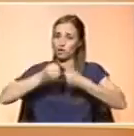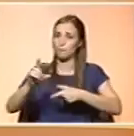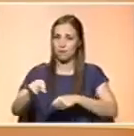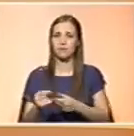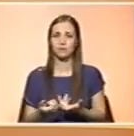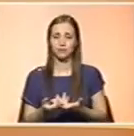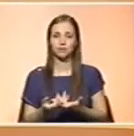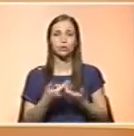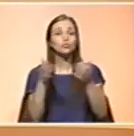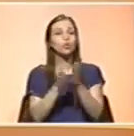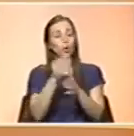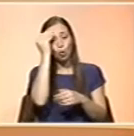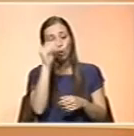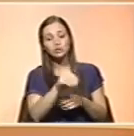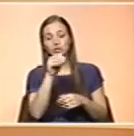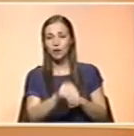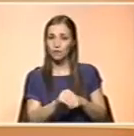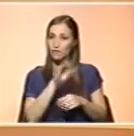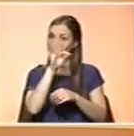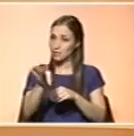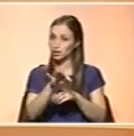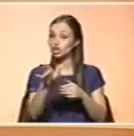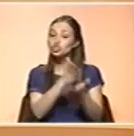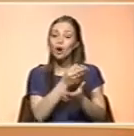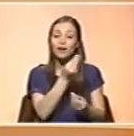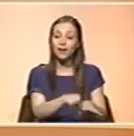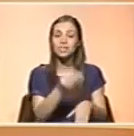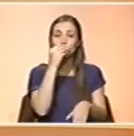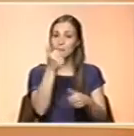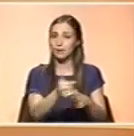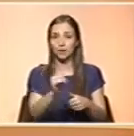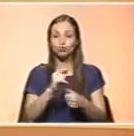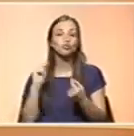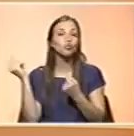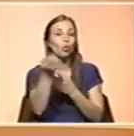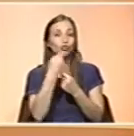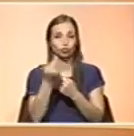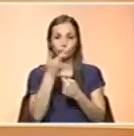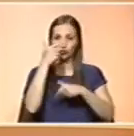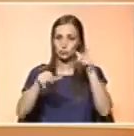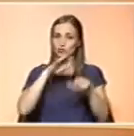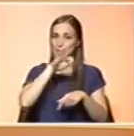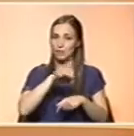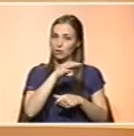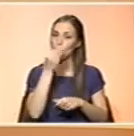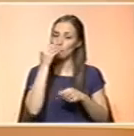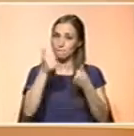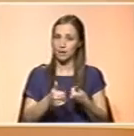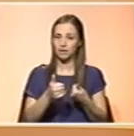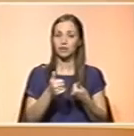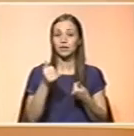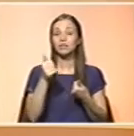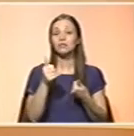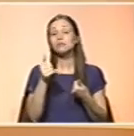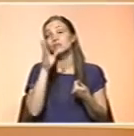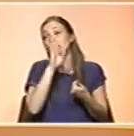todas essas recomendações são para a família. Não é só a criança que tem que comer bem, que a família tem que comer bem e, portanto, hábitos alimentares corretos e só se de